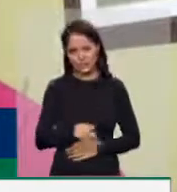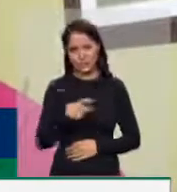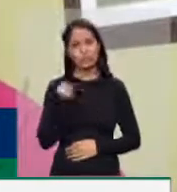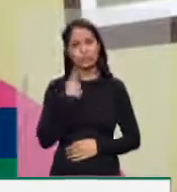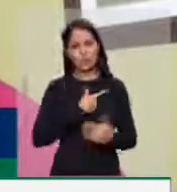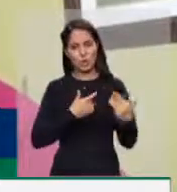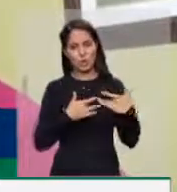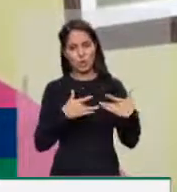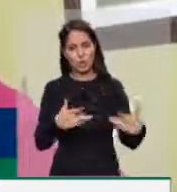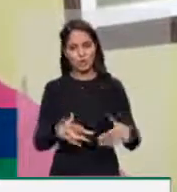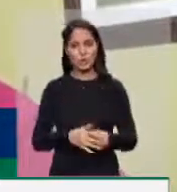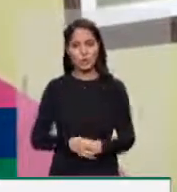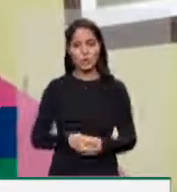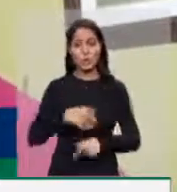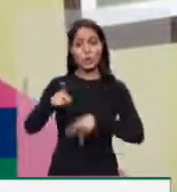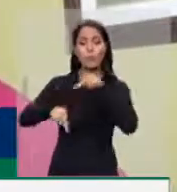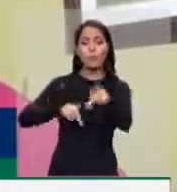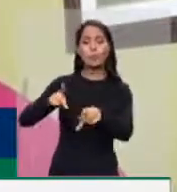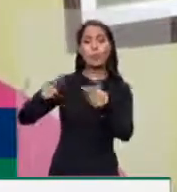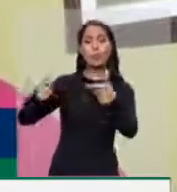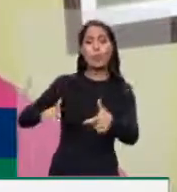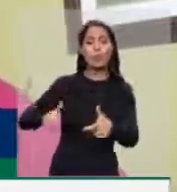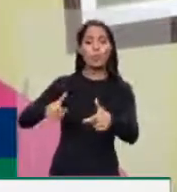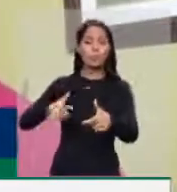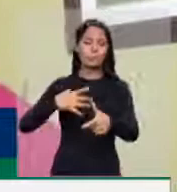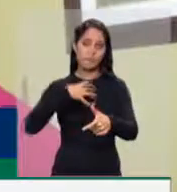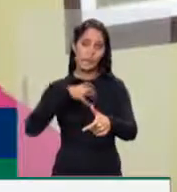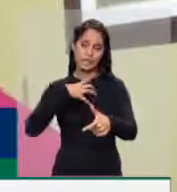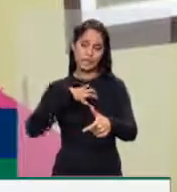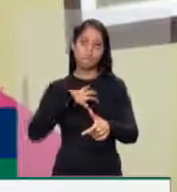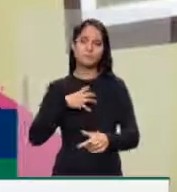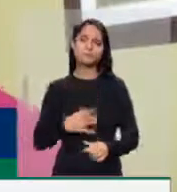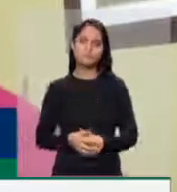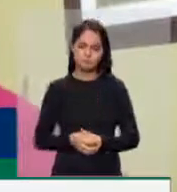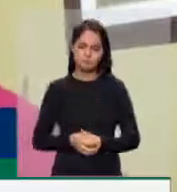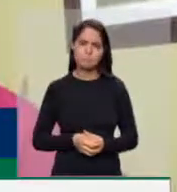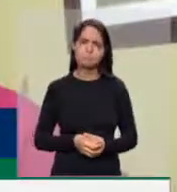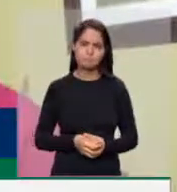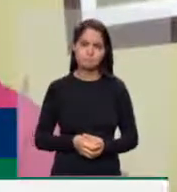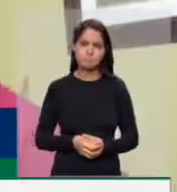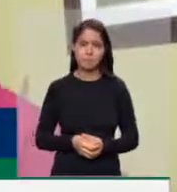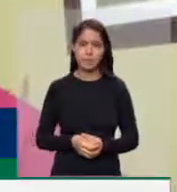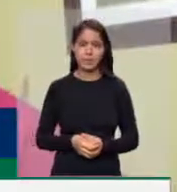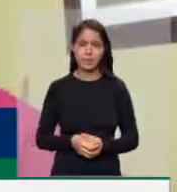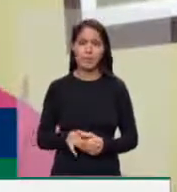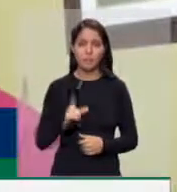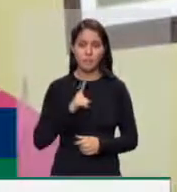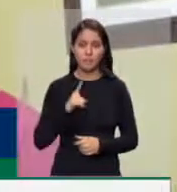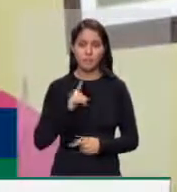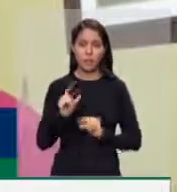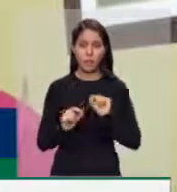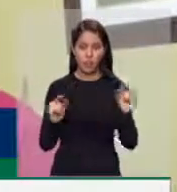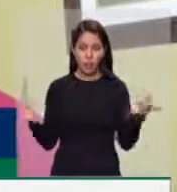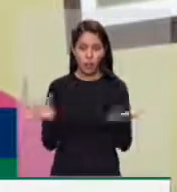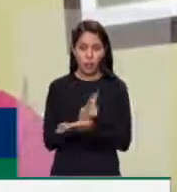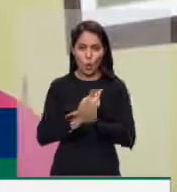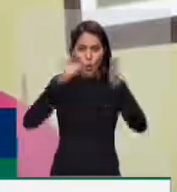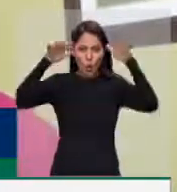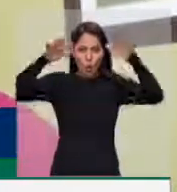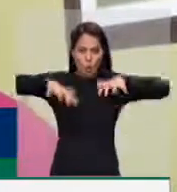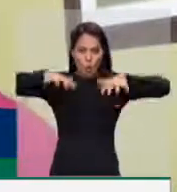com a população da Bahia, nas regiões em que a frente fria resultou em grandes chuvas,